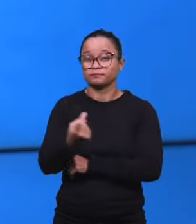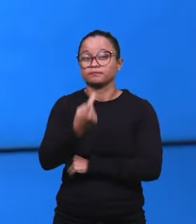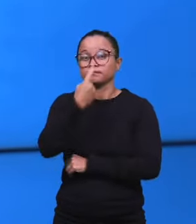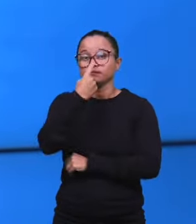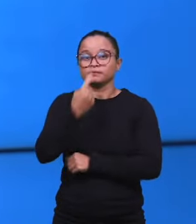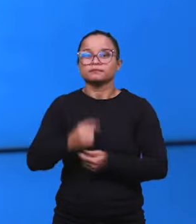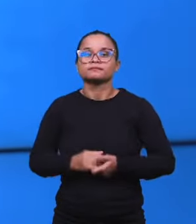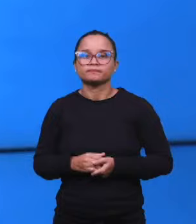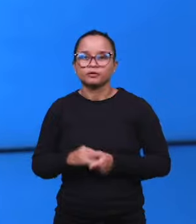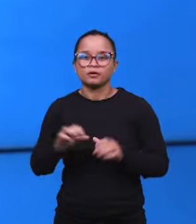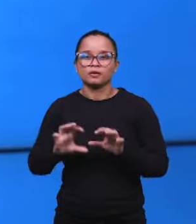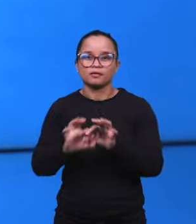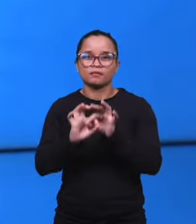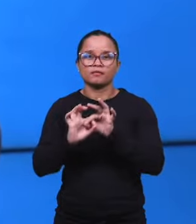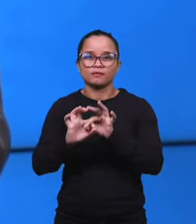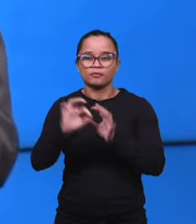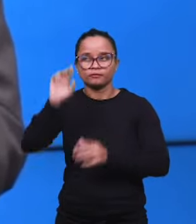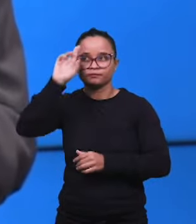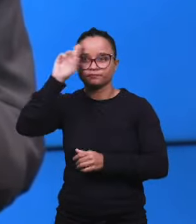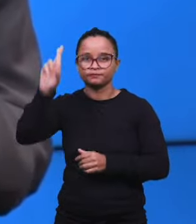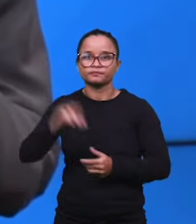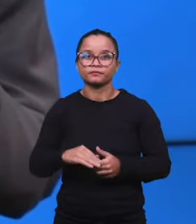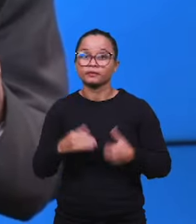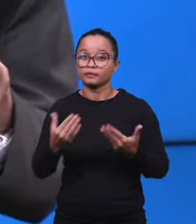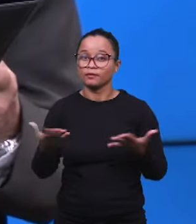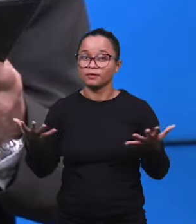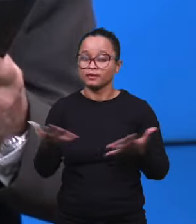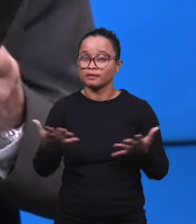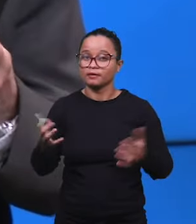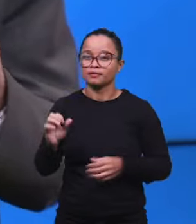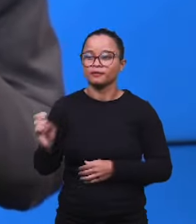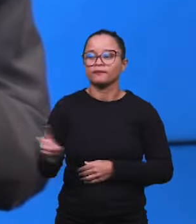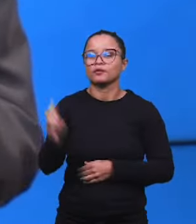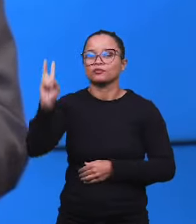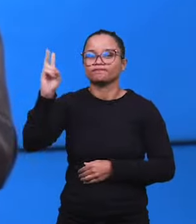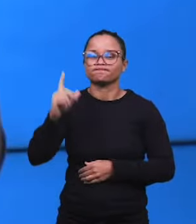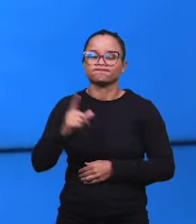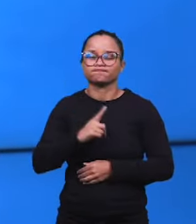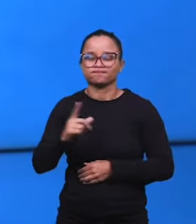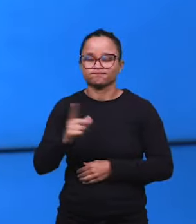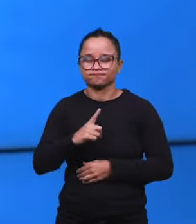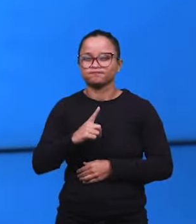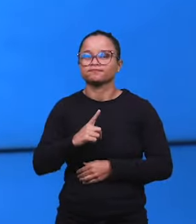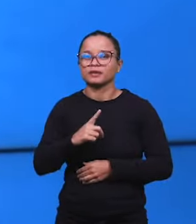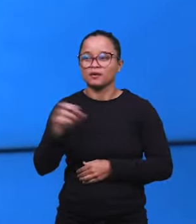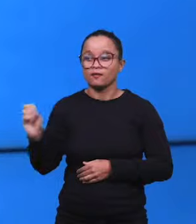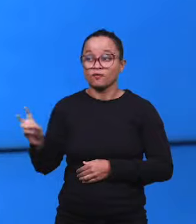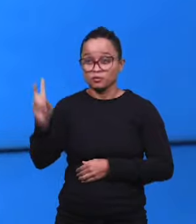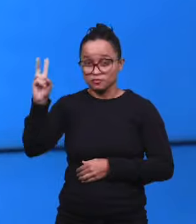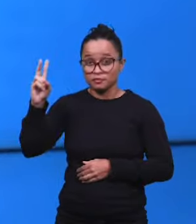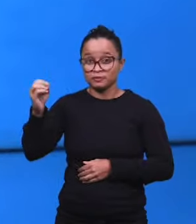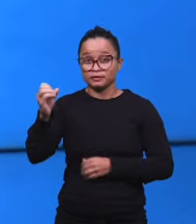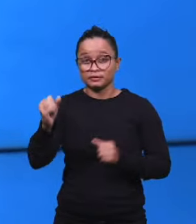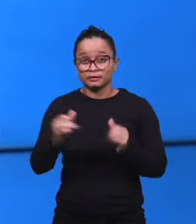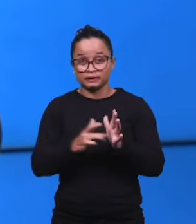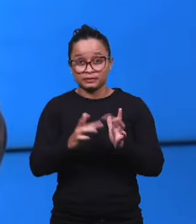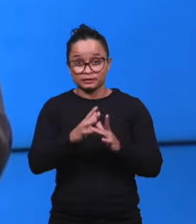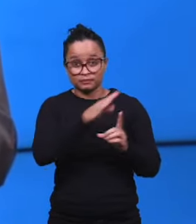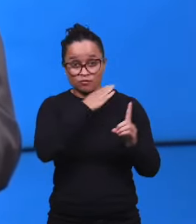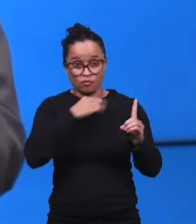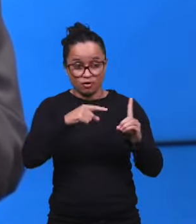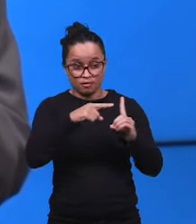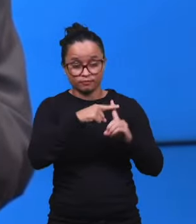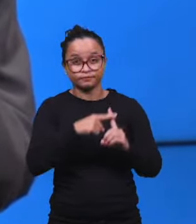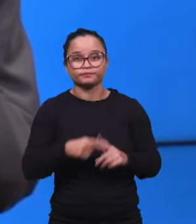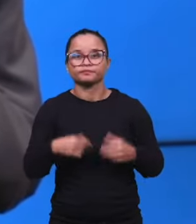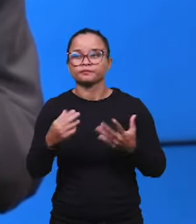então, ela tem a intimidade, ou seja, a comunhão com o Senhor. E por isso ela valoriza, né? O valor dado ao sacrifício do